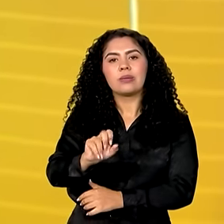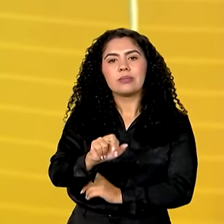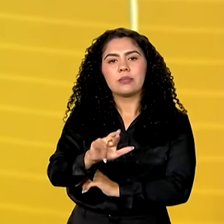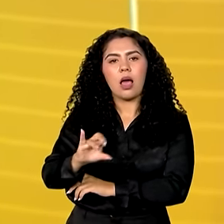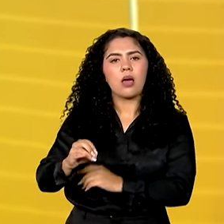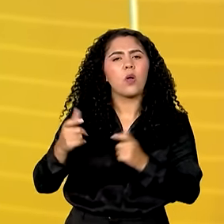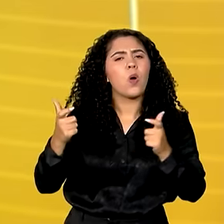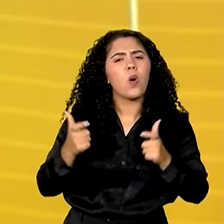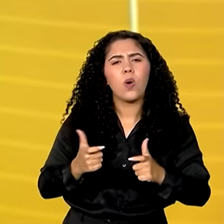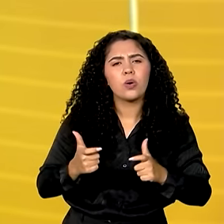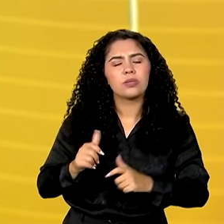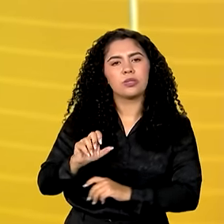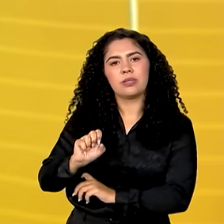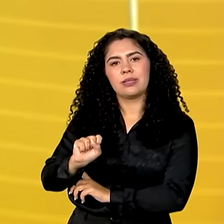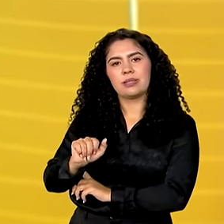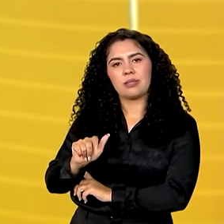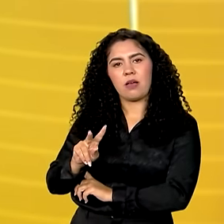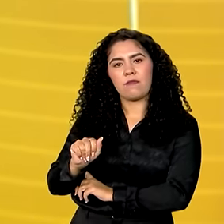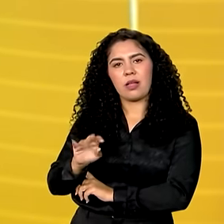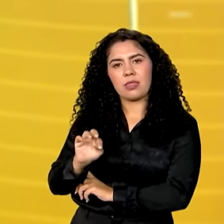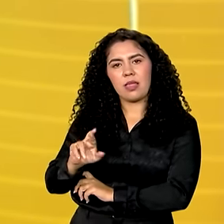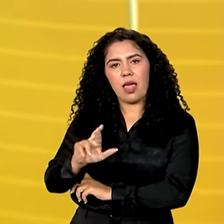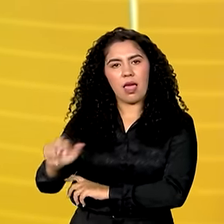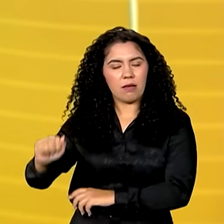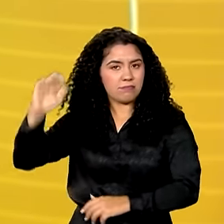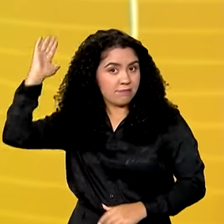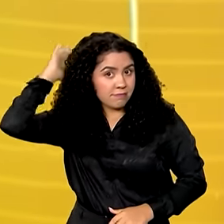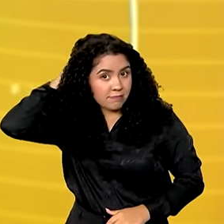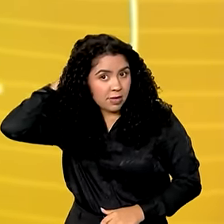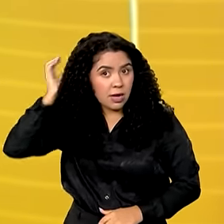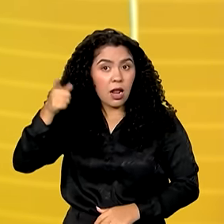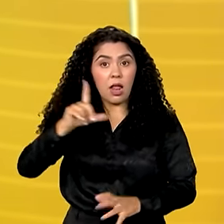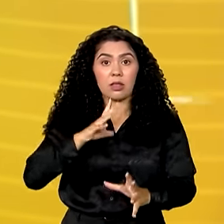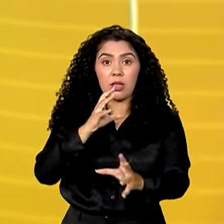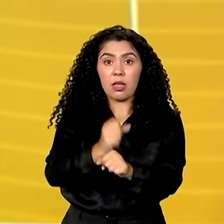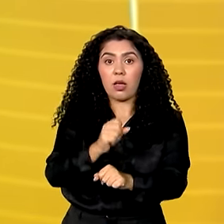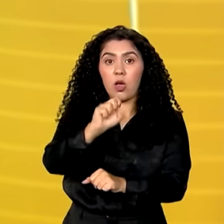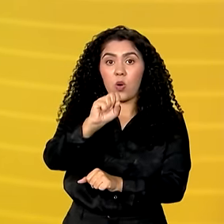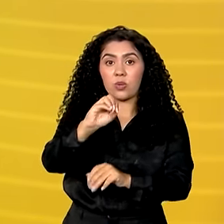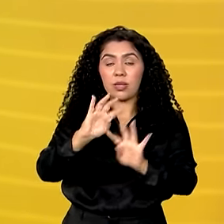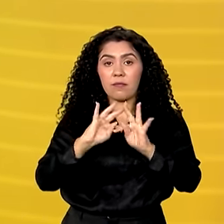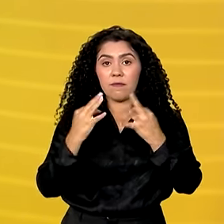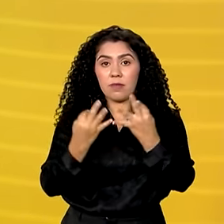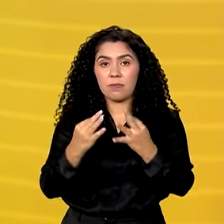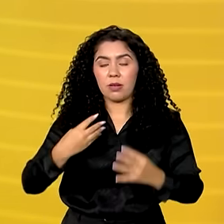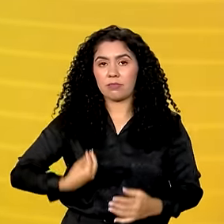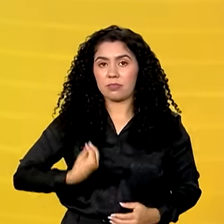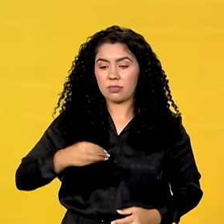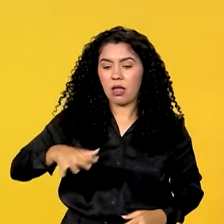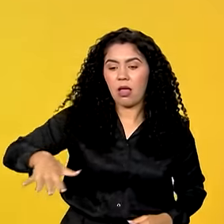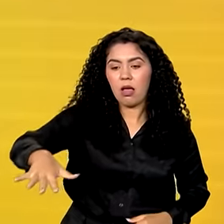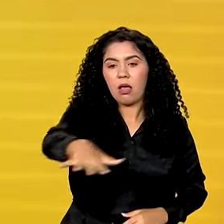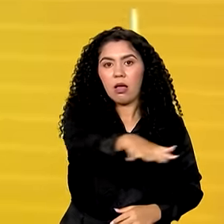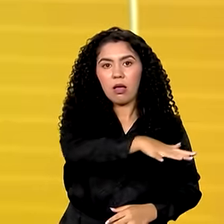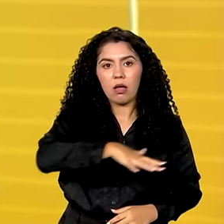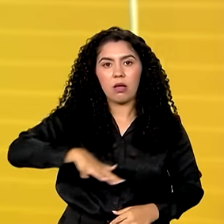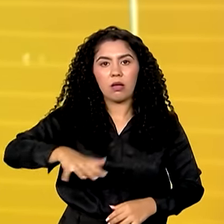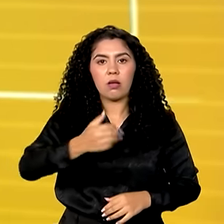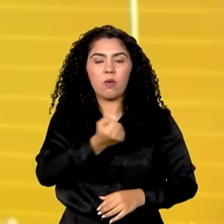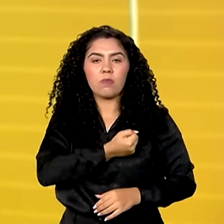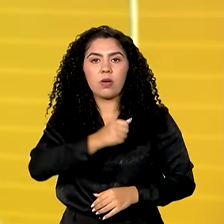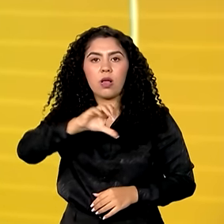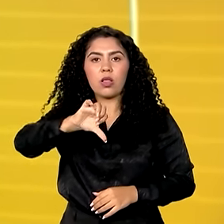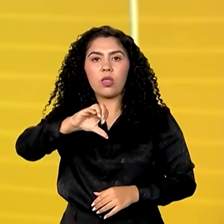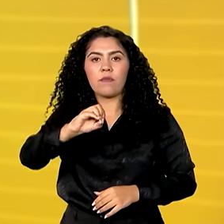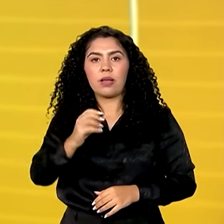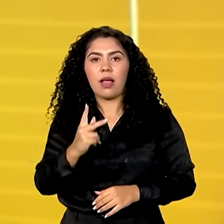Salvaterra, região do Marajó, no Pará. São 80 famílias que vivem nas vilas do Rosário e Mangabal, a 90 quilômetros de Belém.